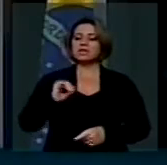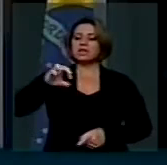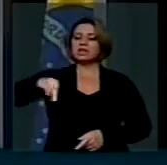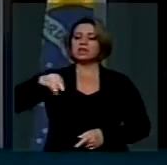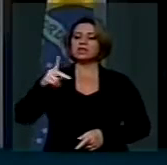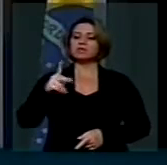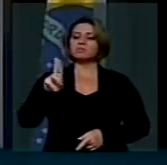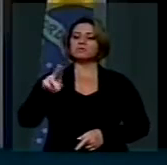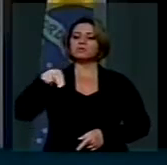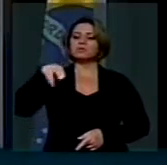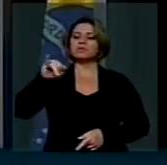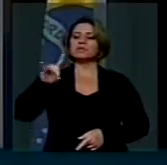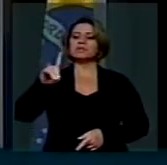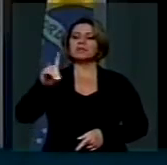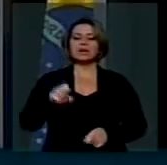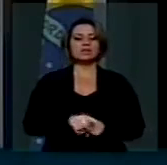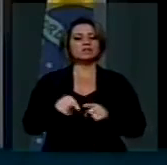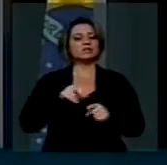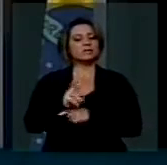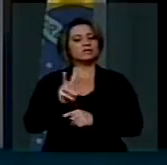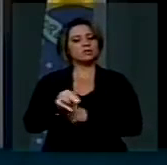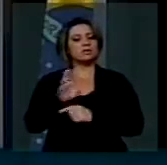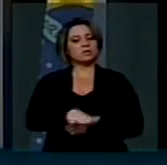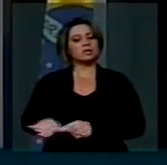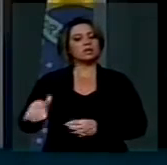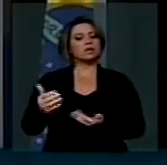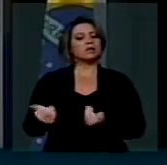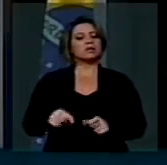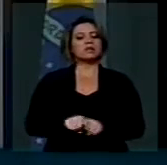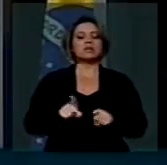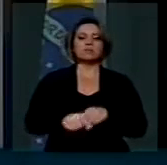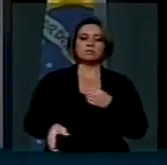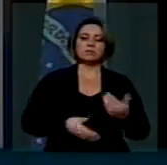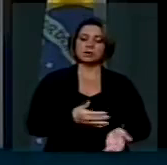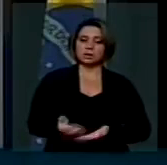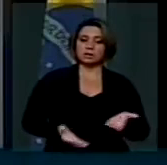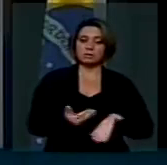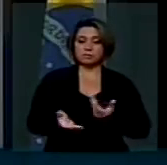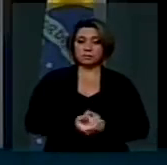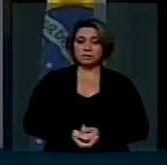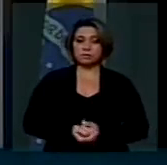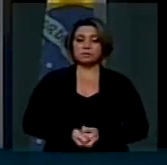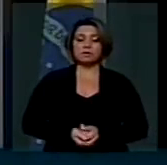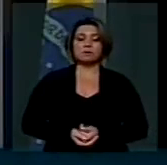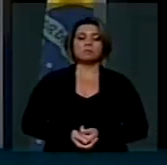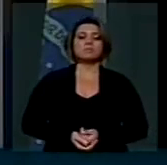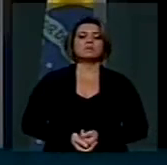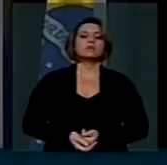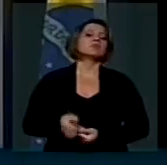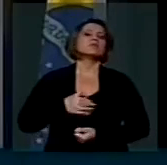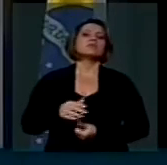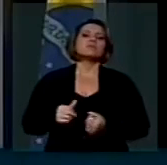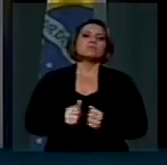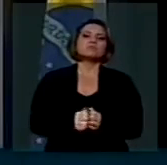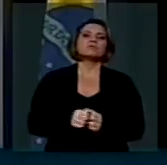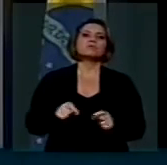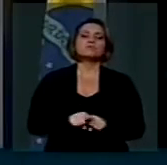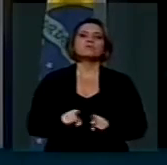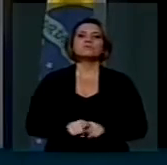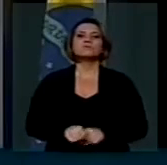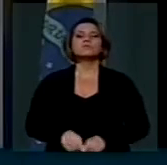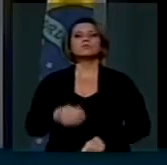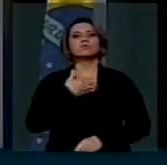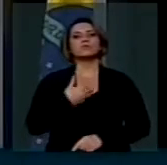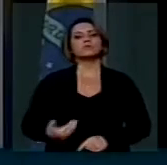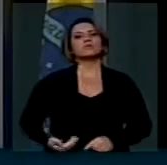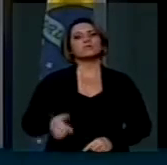proteção a criança e o adolescente, de promover a criança e o adolescente. E nós estamos ali comungando o consentimento do